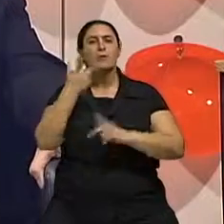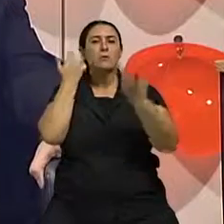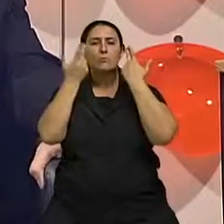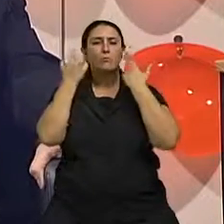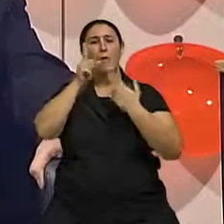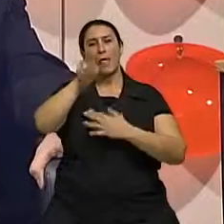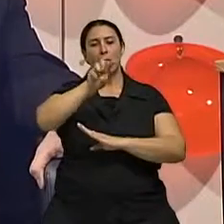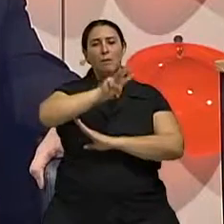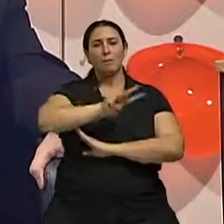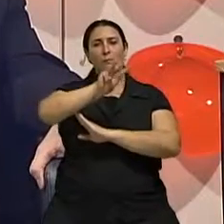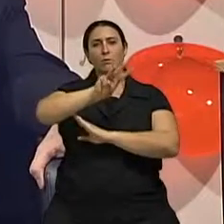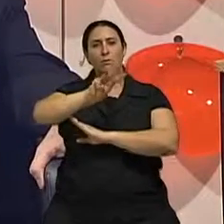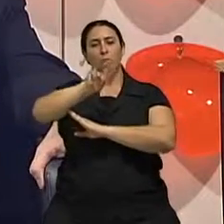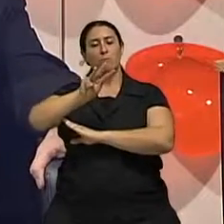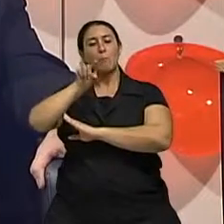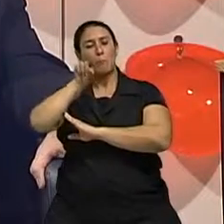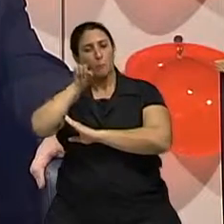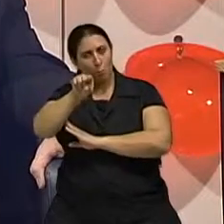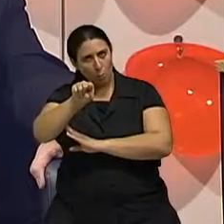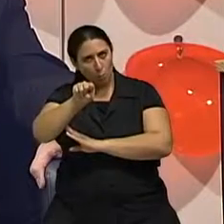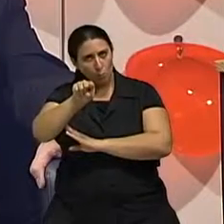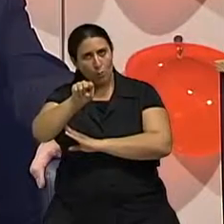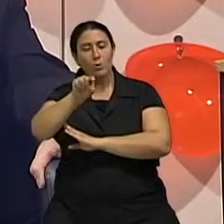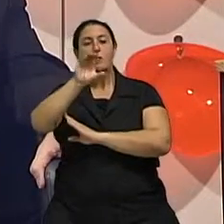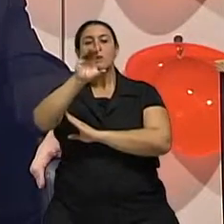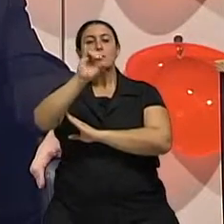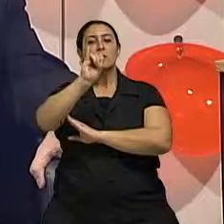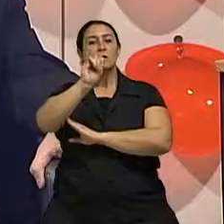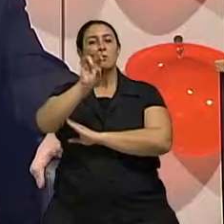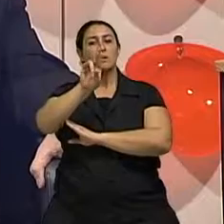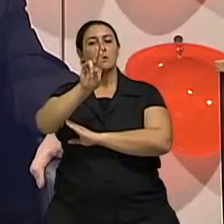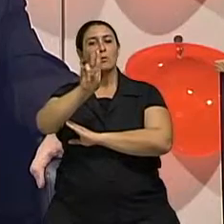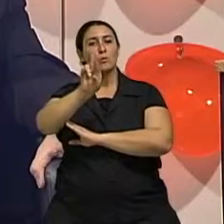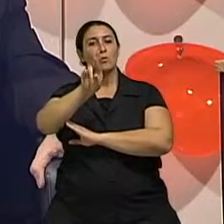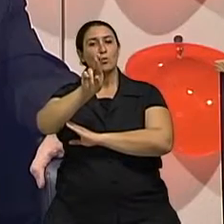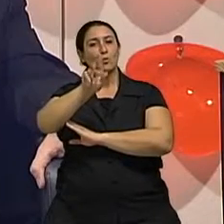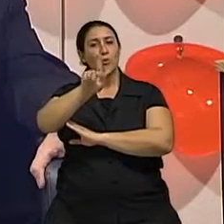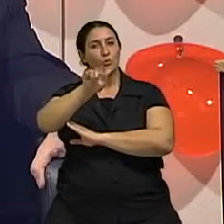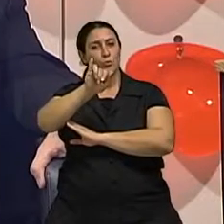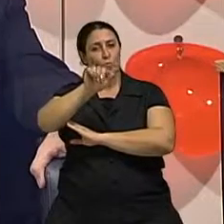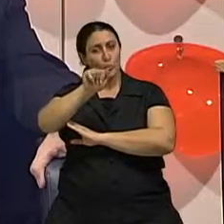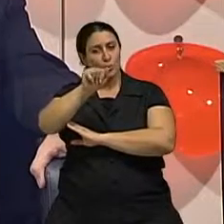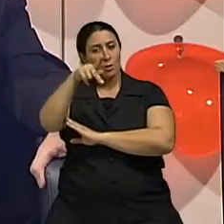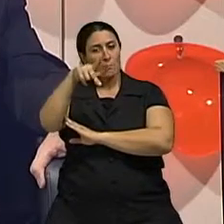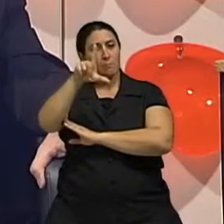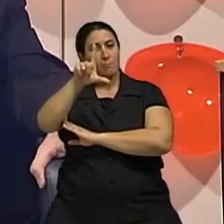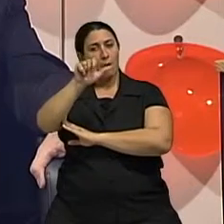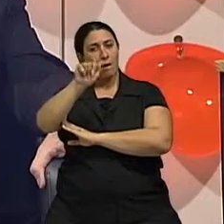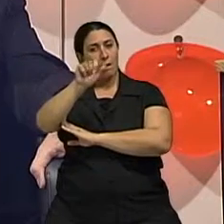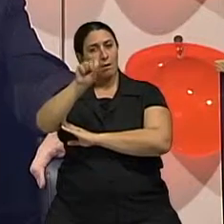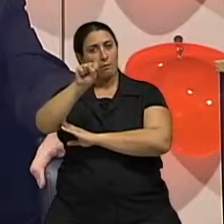www.cirurgiaplástica.org.br.